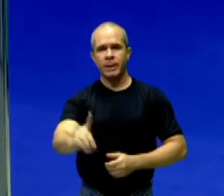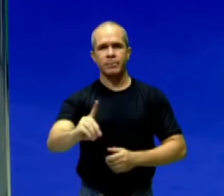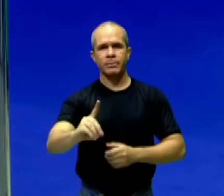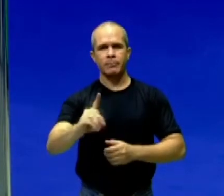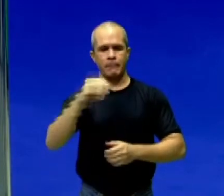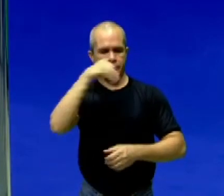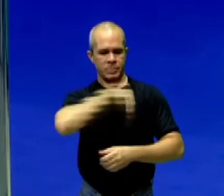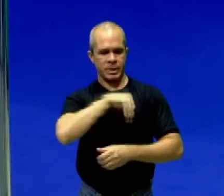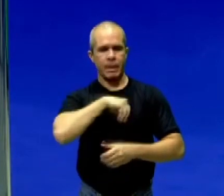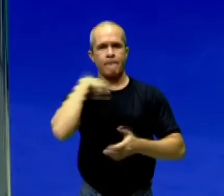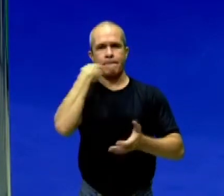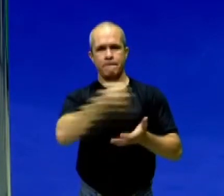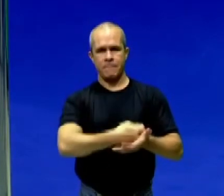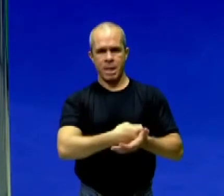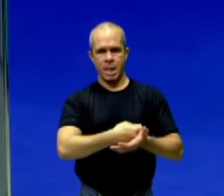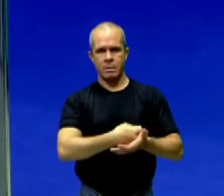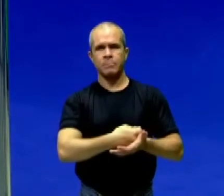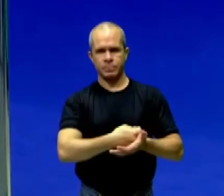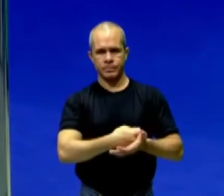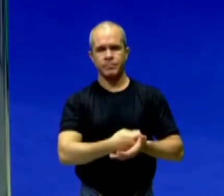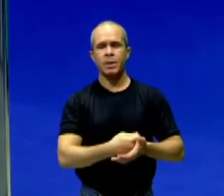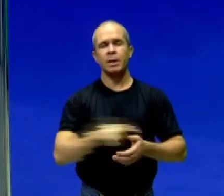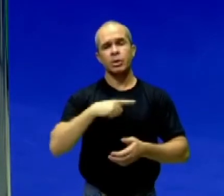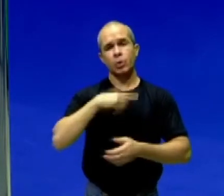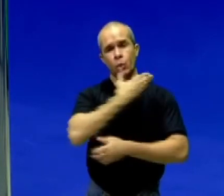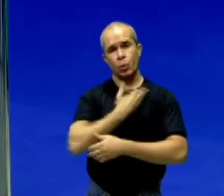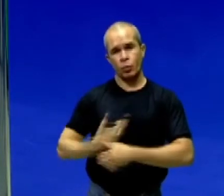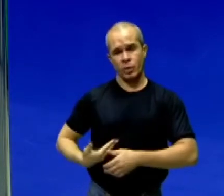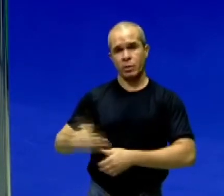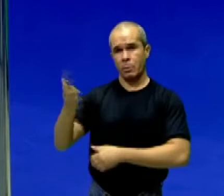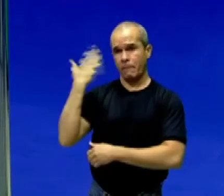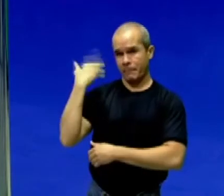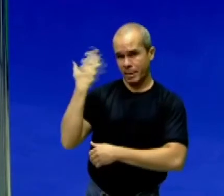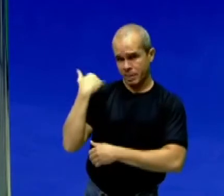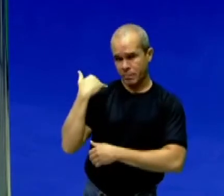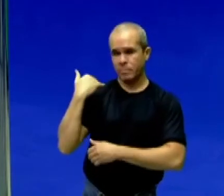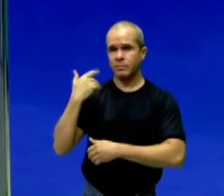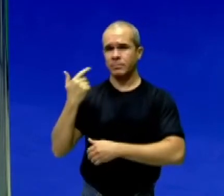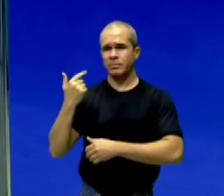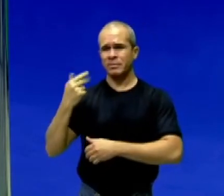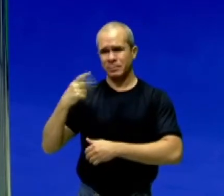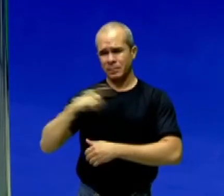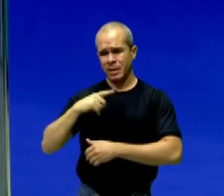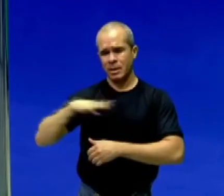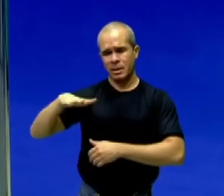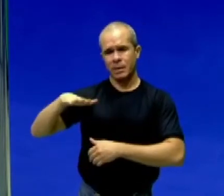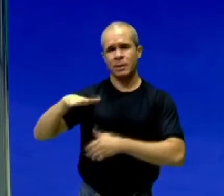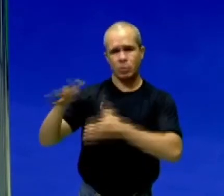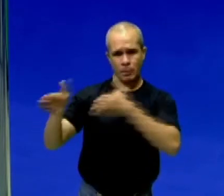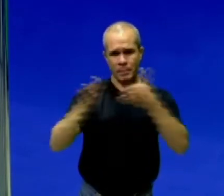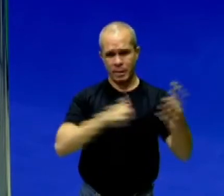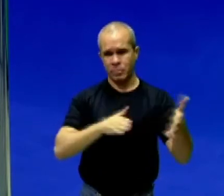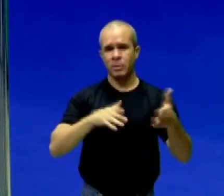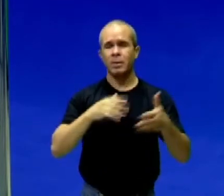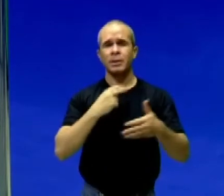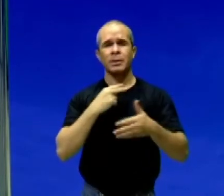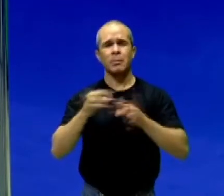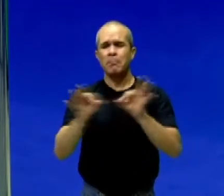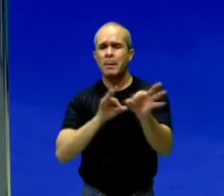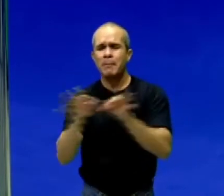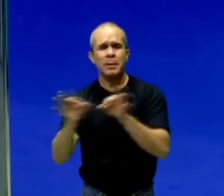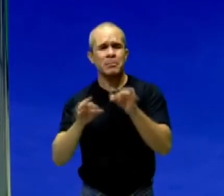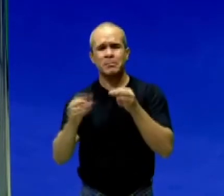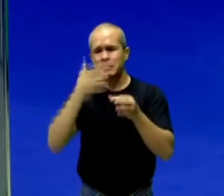E o governo daquela época, Dom Pedro II, a princesa Isabel, não preparou a inserção desses negros na